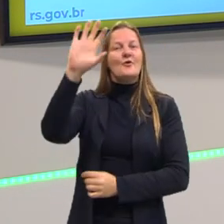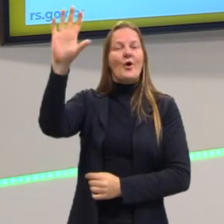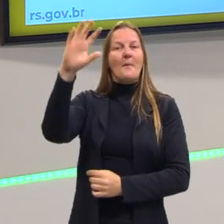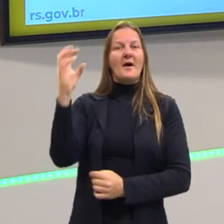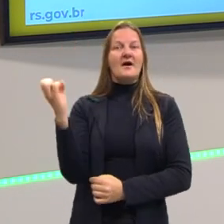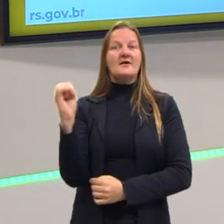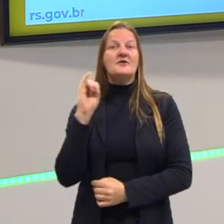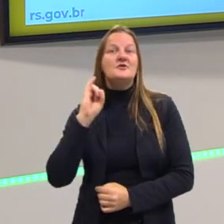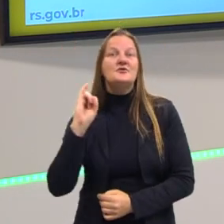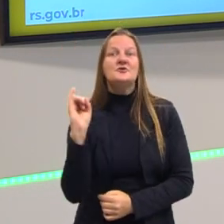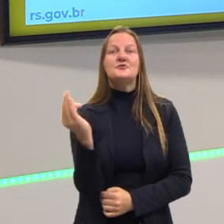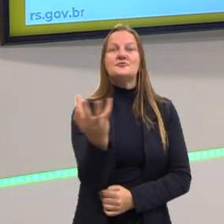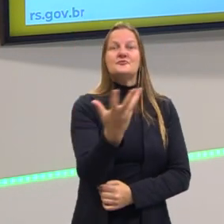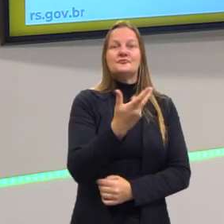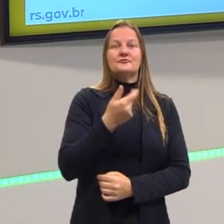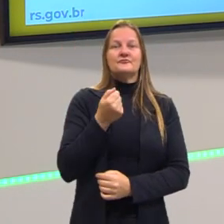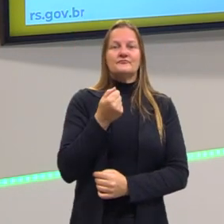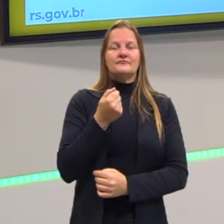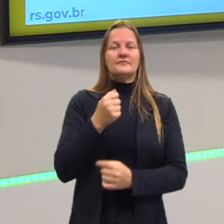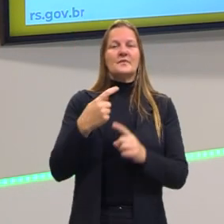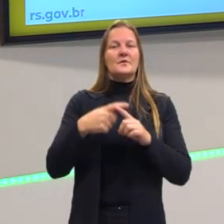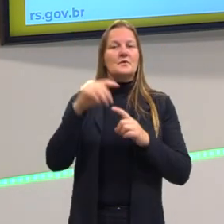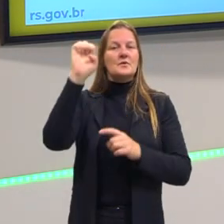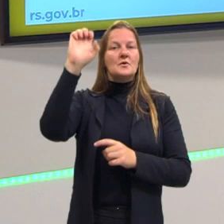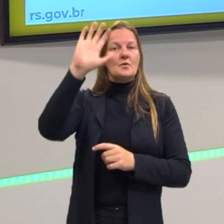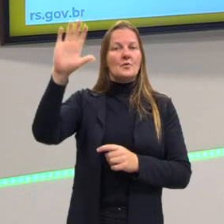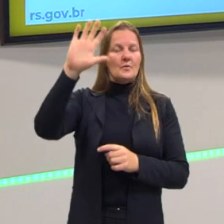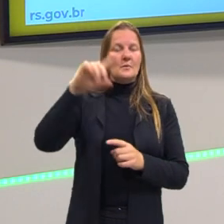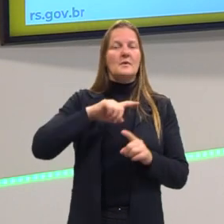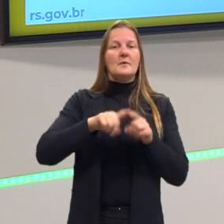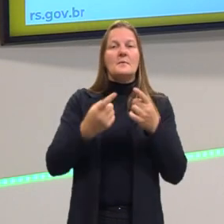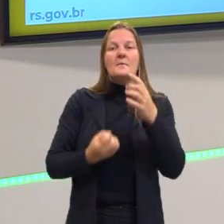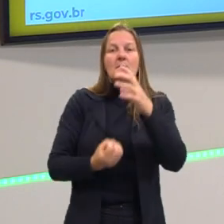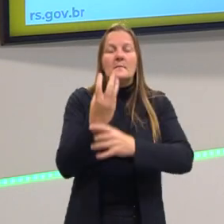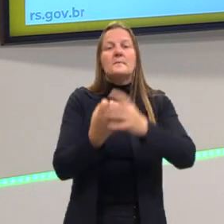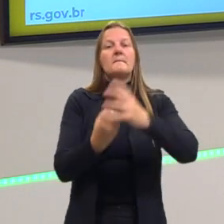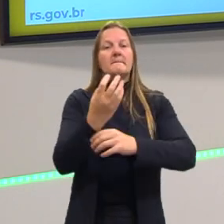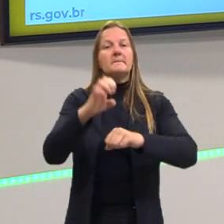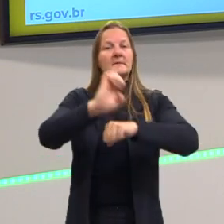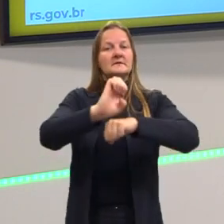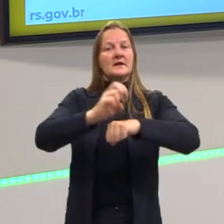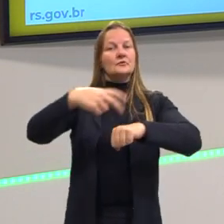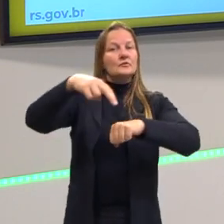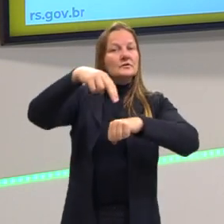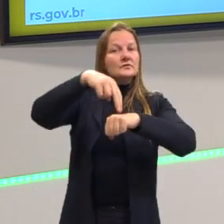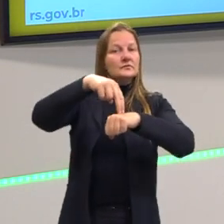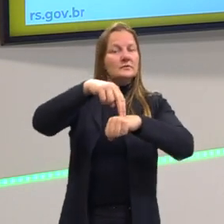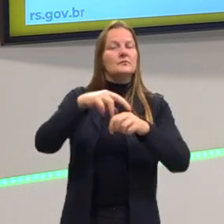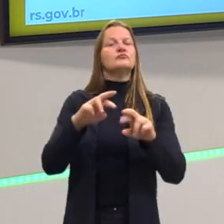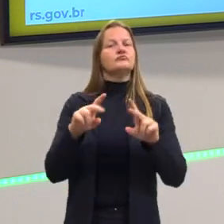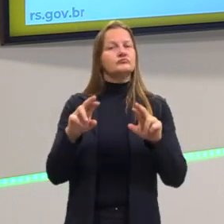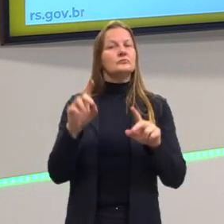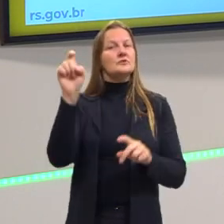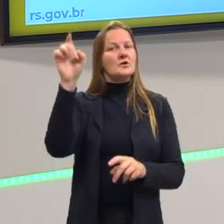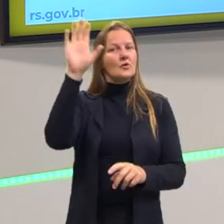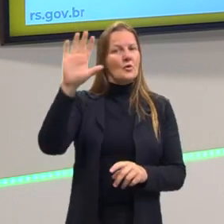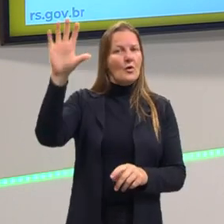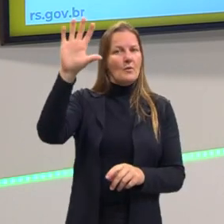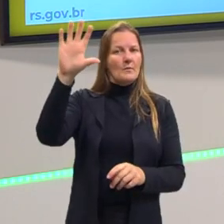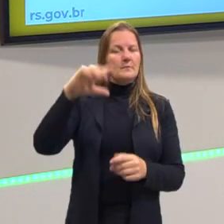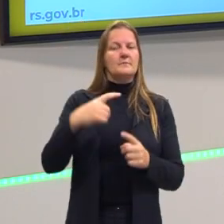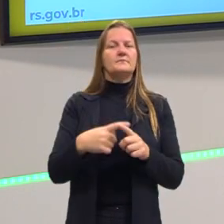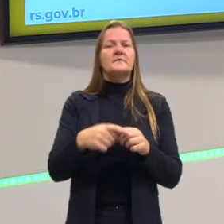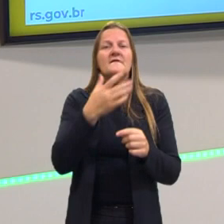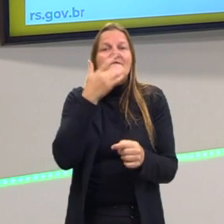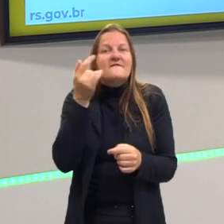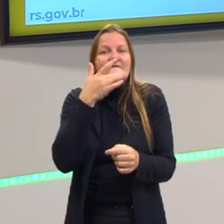inovação. A burguesia europeia também está preocupada com a criação do Estado nacional, dos Estados nacionais, porque isso